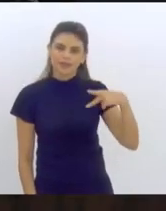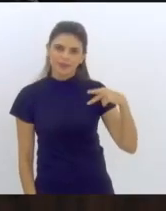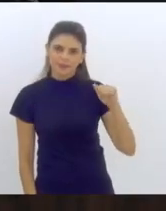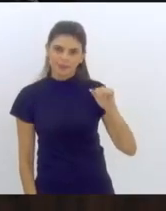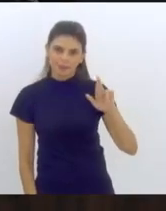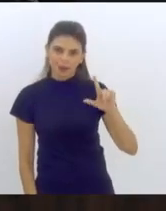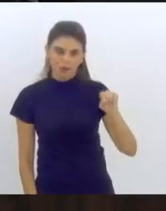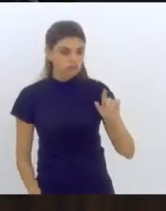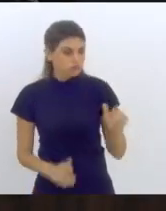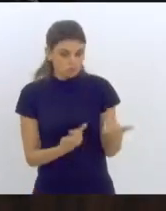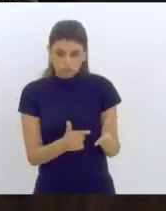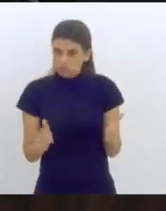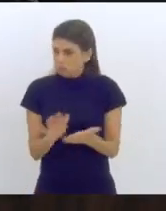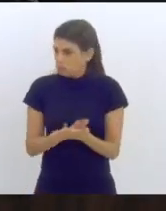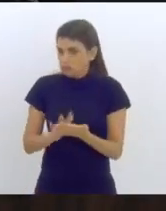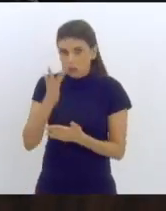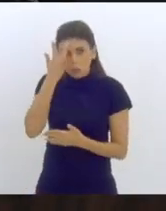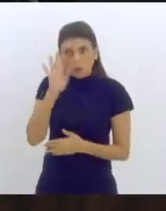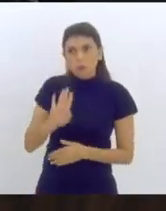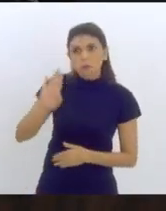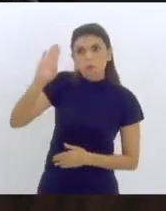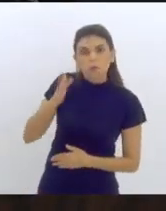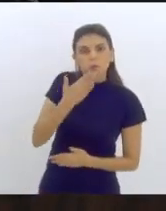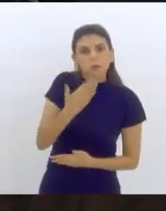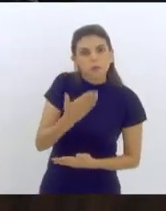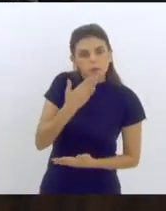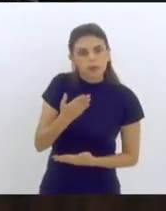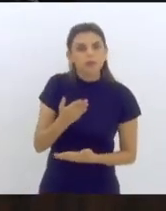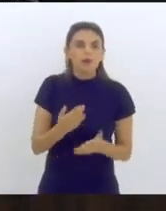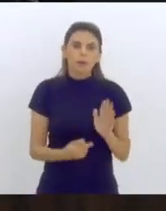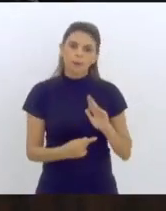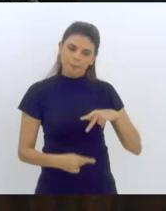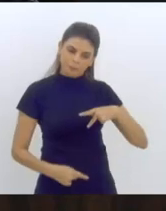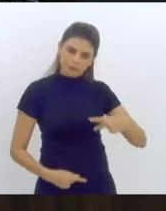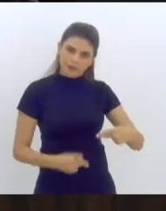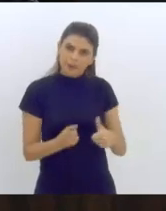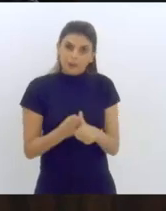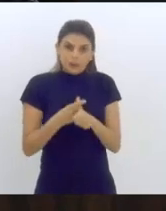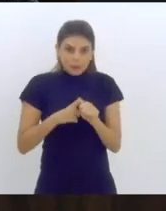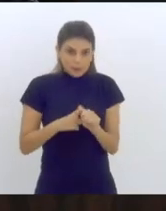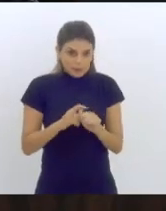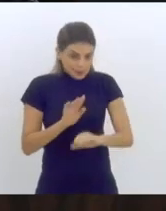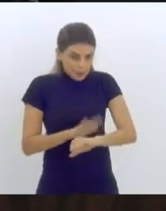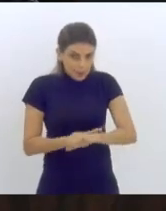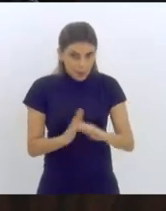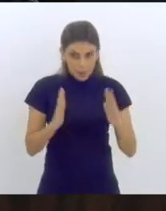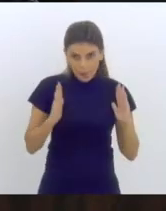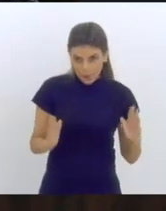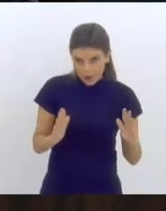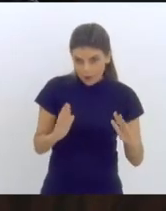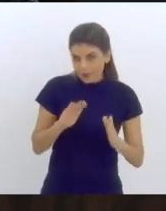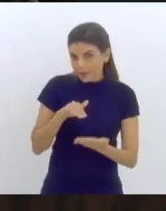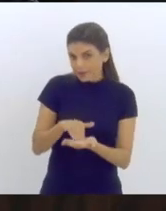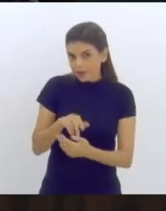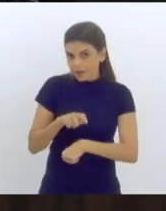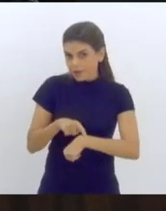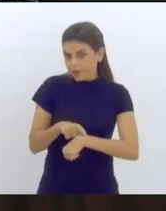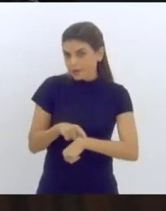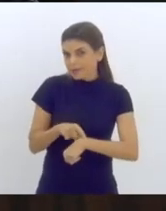Não havendo mais oradores inscritos, a presidência suspende os trabalhos até as 15 horas